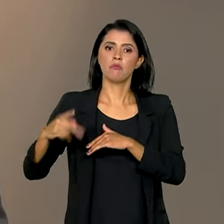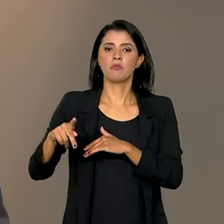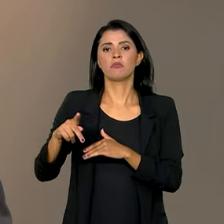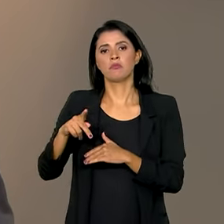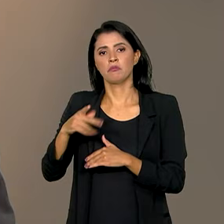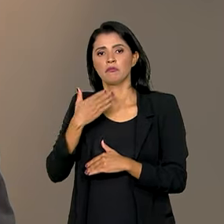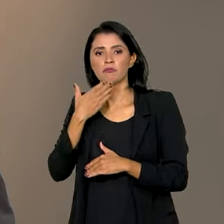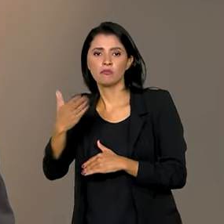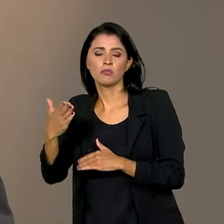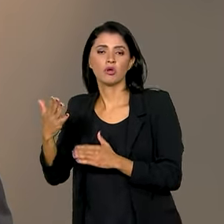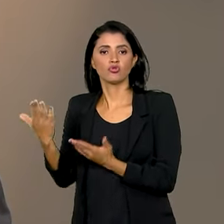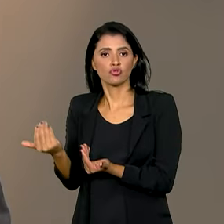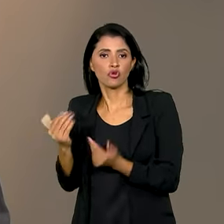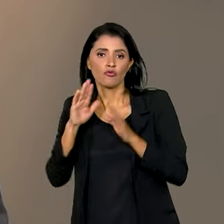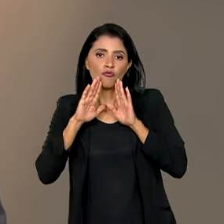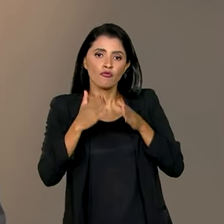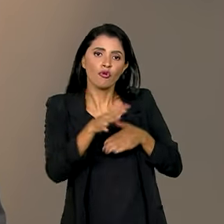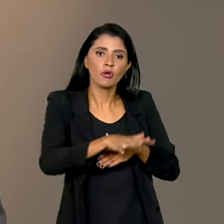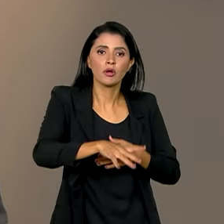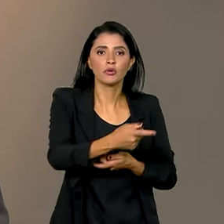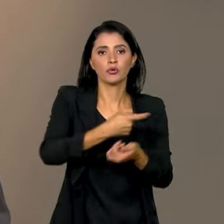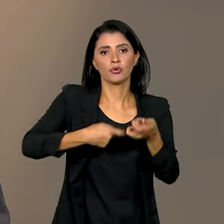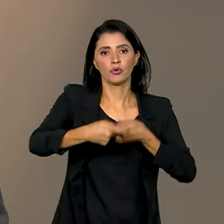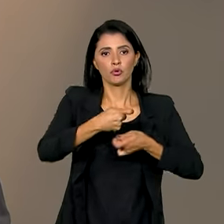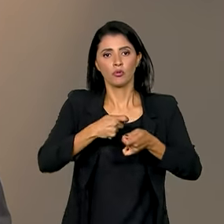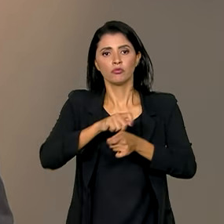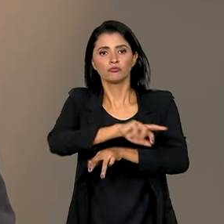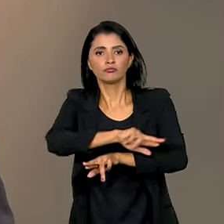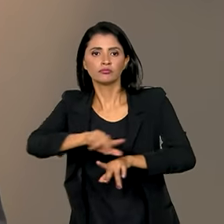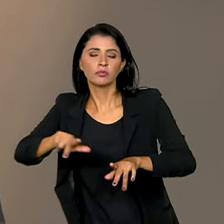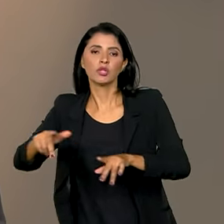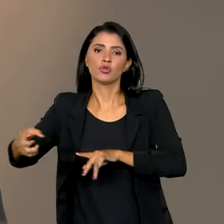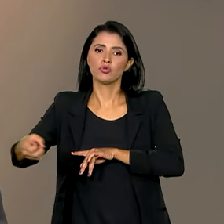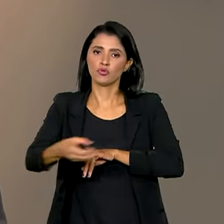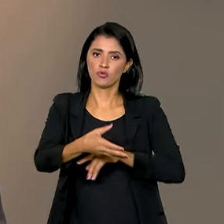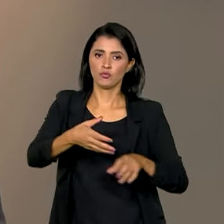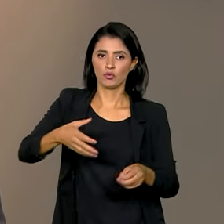os jovens, com foco em setores econômicos, dinâmicos e inovadores.